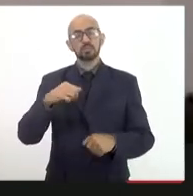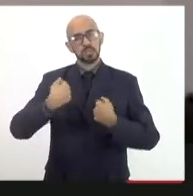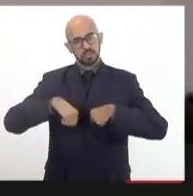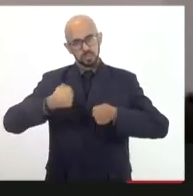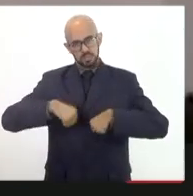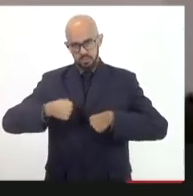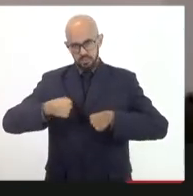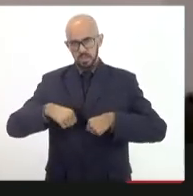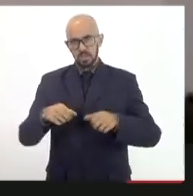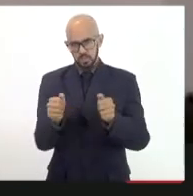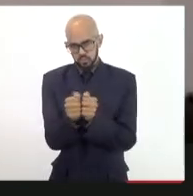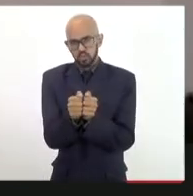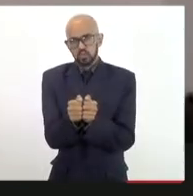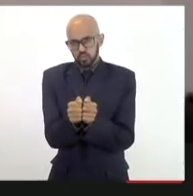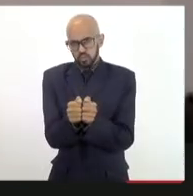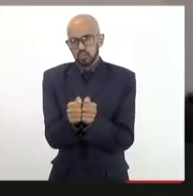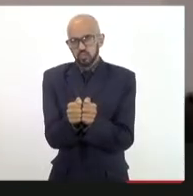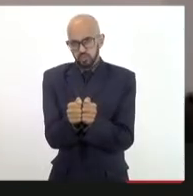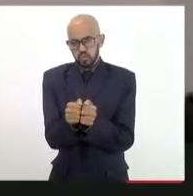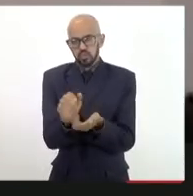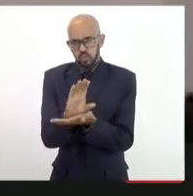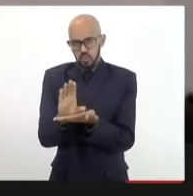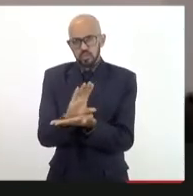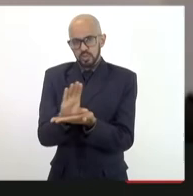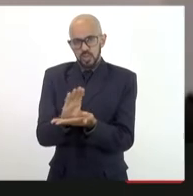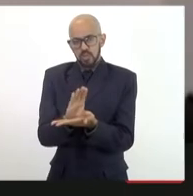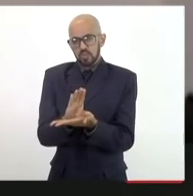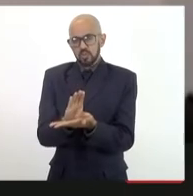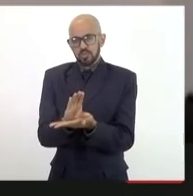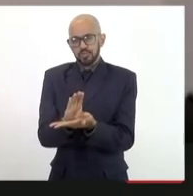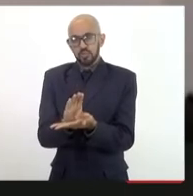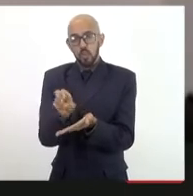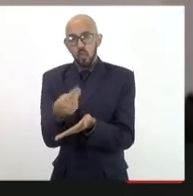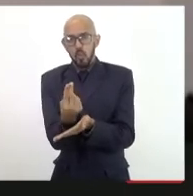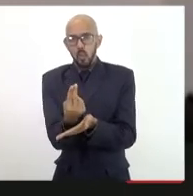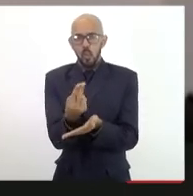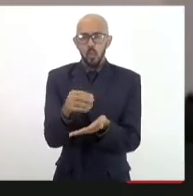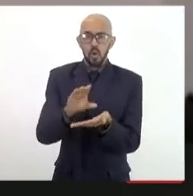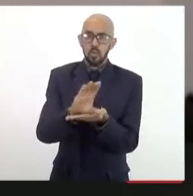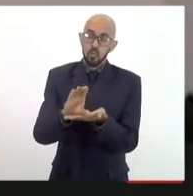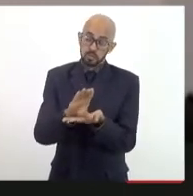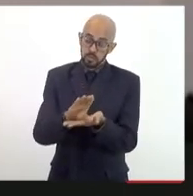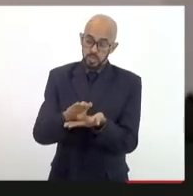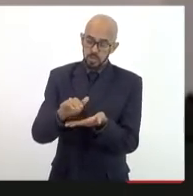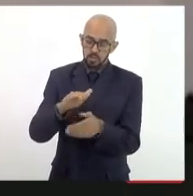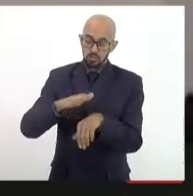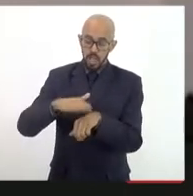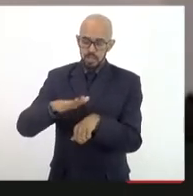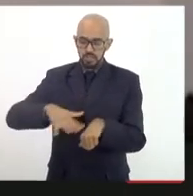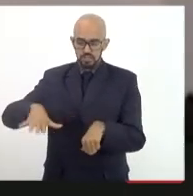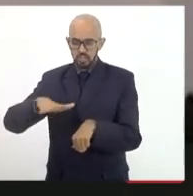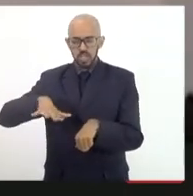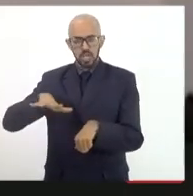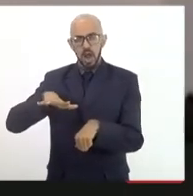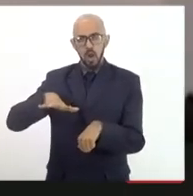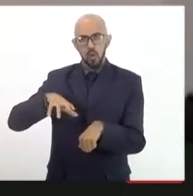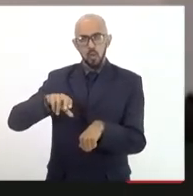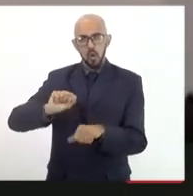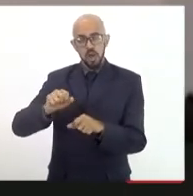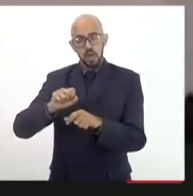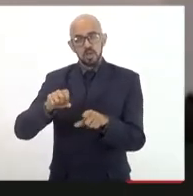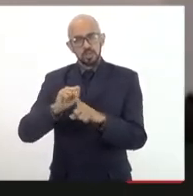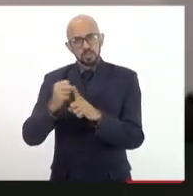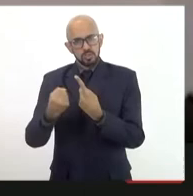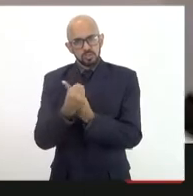existir na composição do Conselho, ou é um Conselho mais amplo e aí podia ser um Conselho da Sociedade